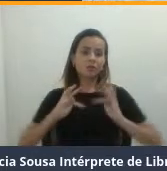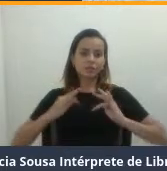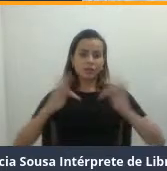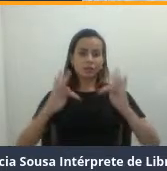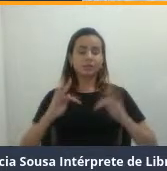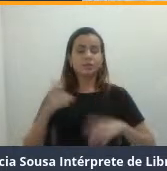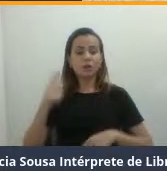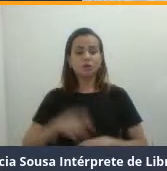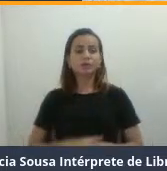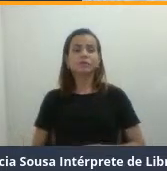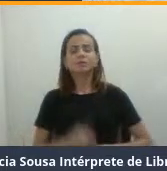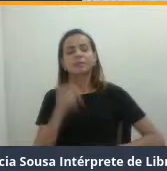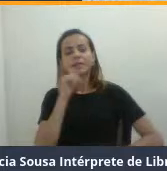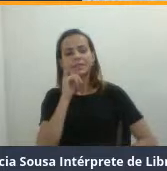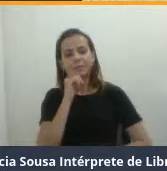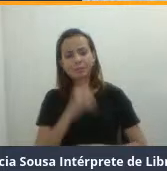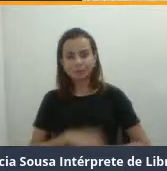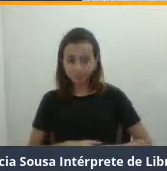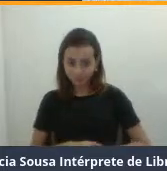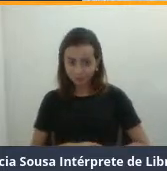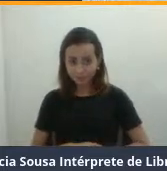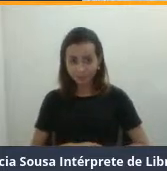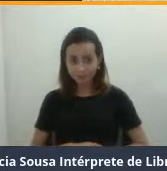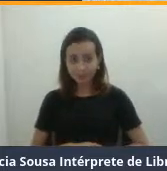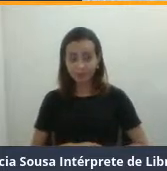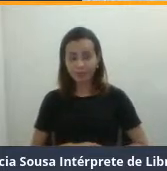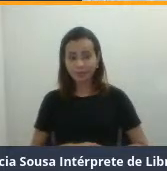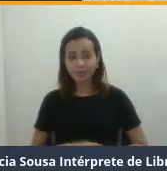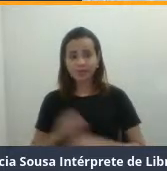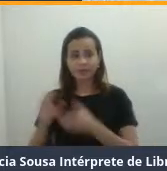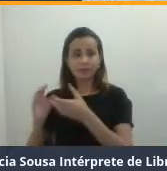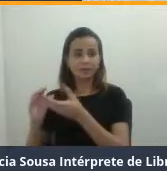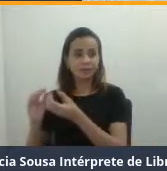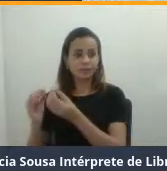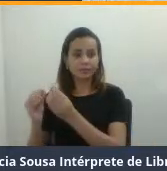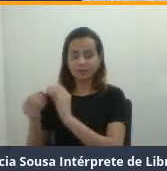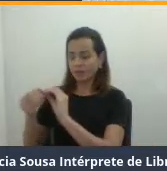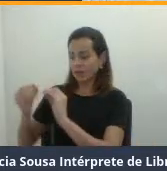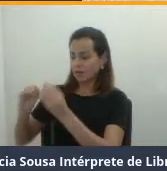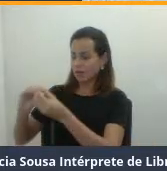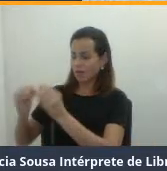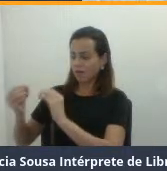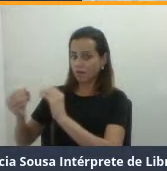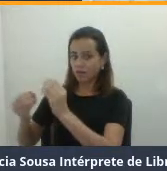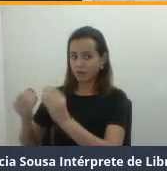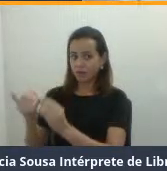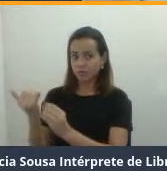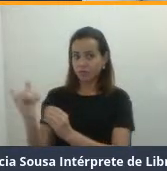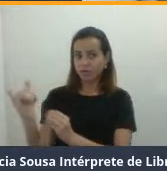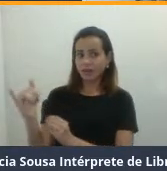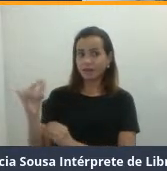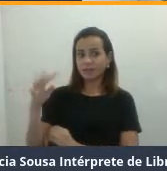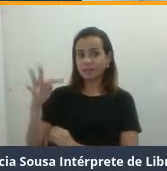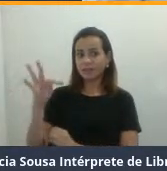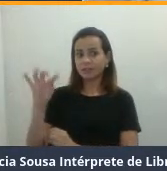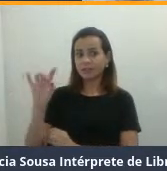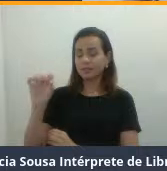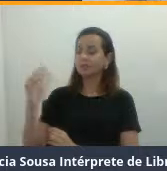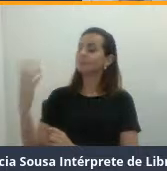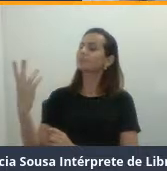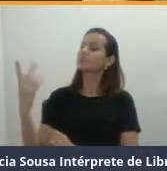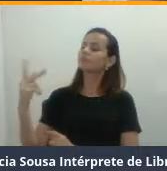como, por exemplo, a reconstrução de ovários em 3D. E o que significa isso?